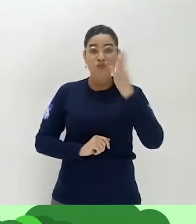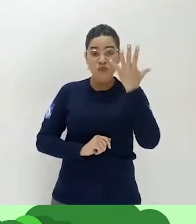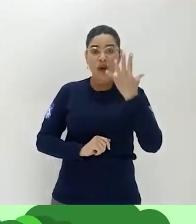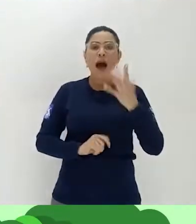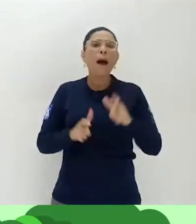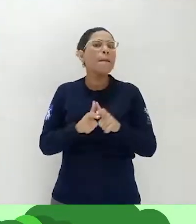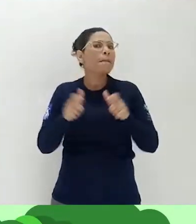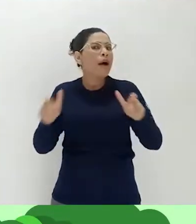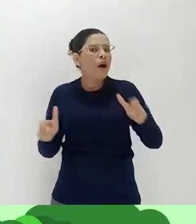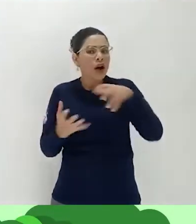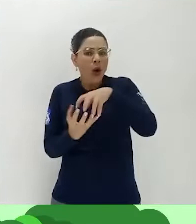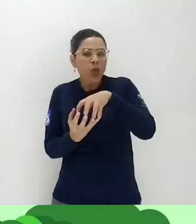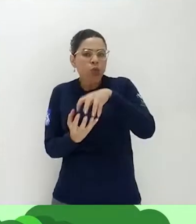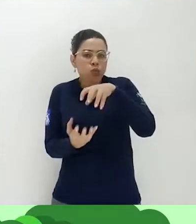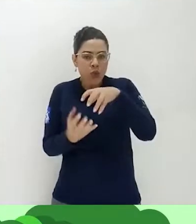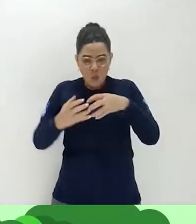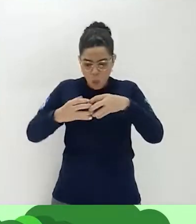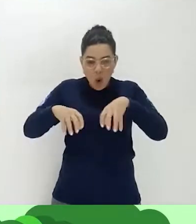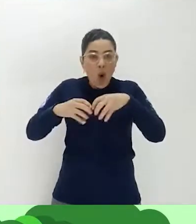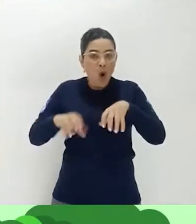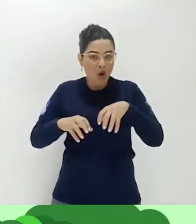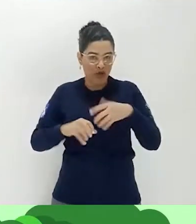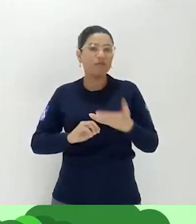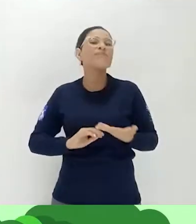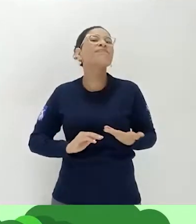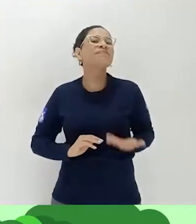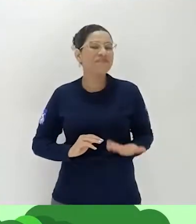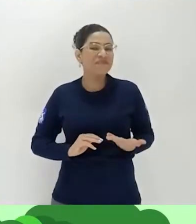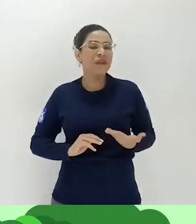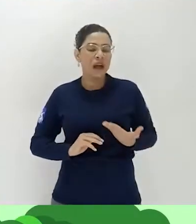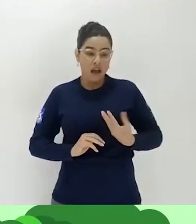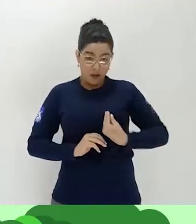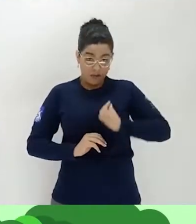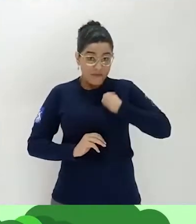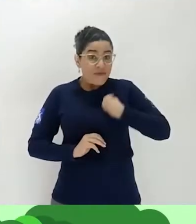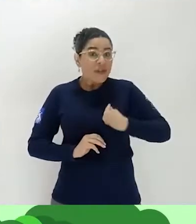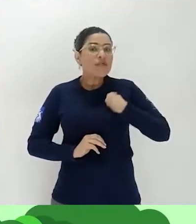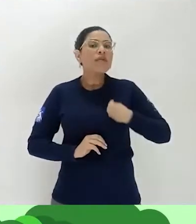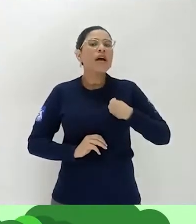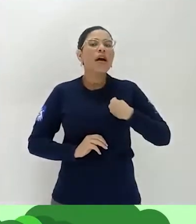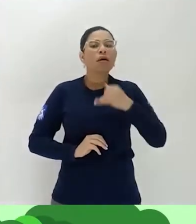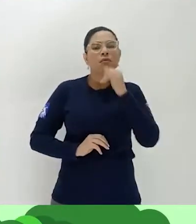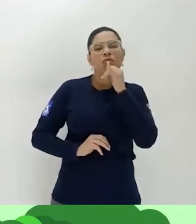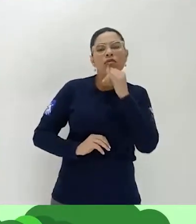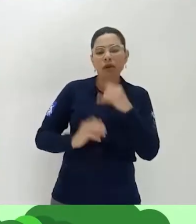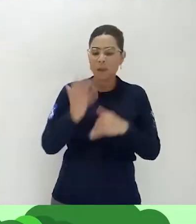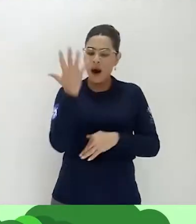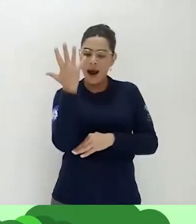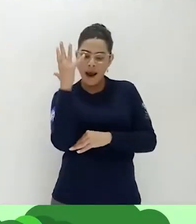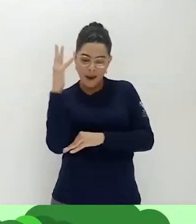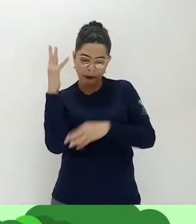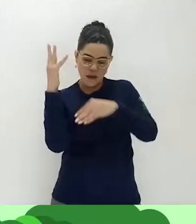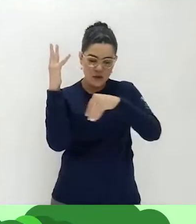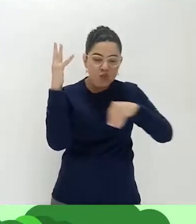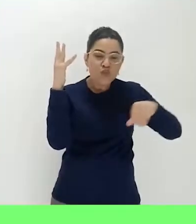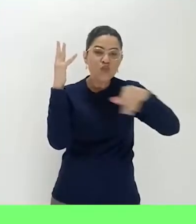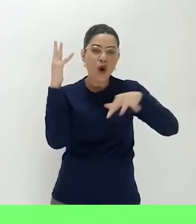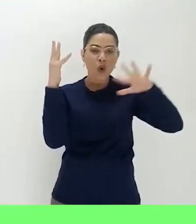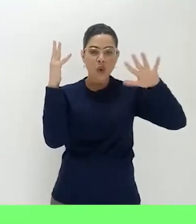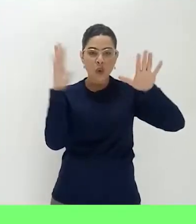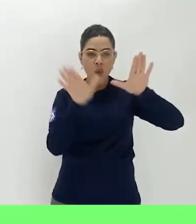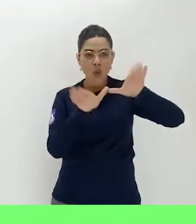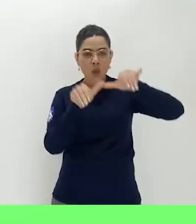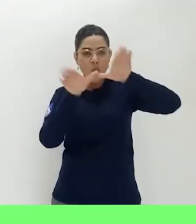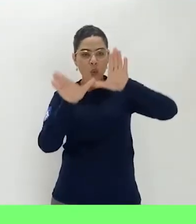ovos, né? E o seu habitat não é necessariamente o ar, tá bom? Eles podem viver no mar ou na terra e voar também.